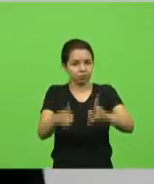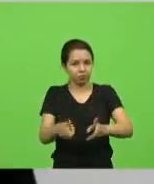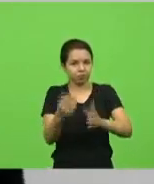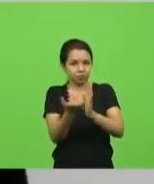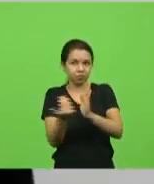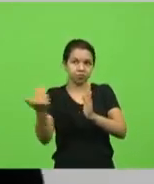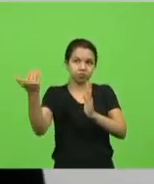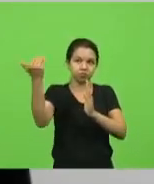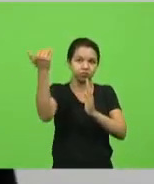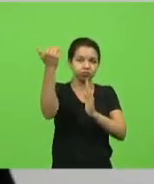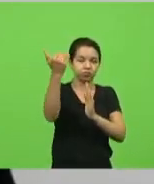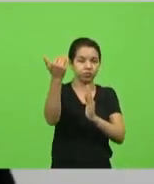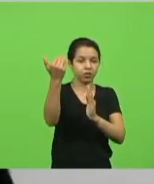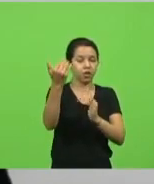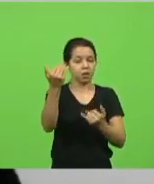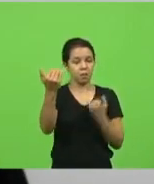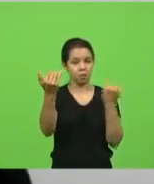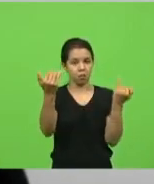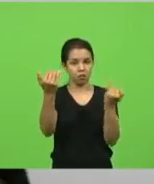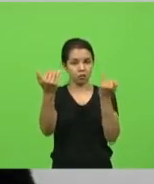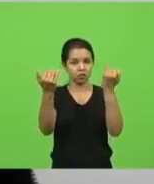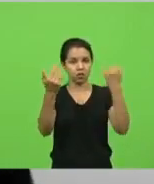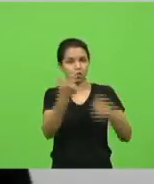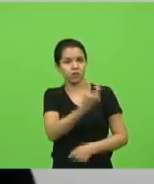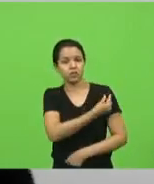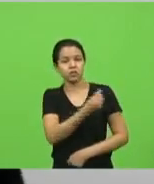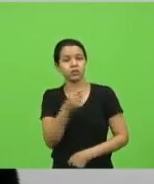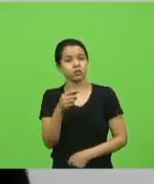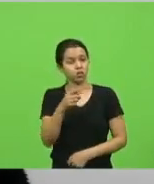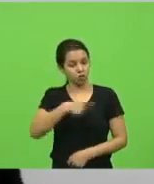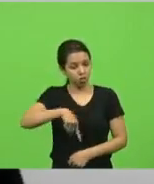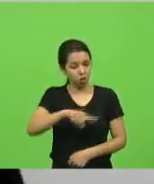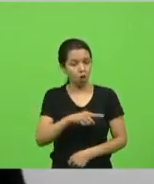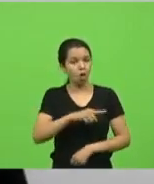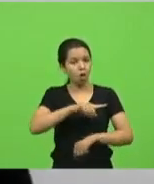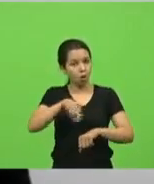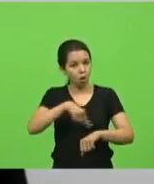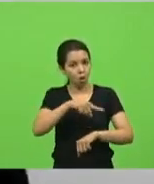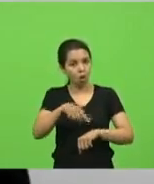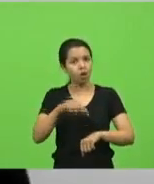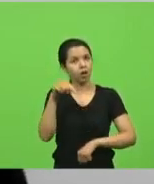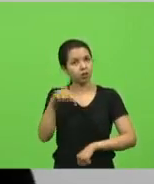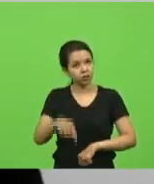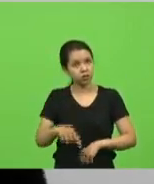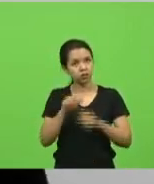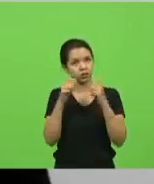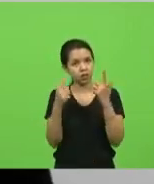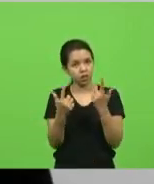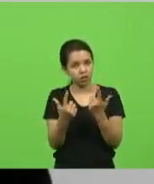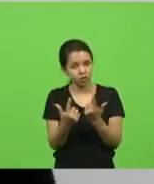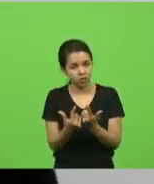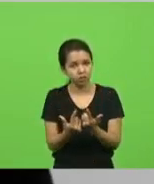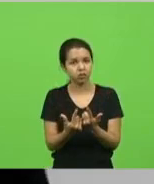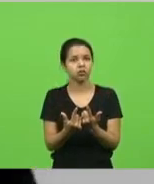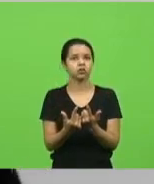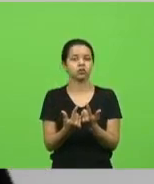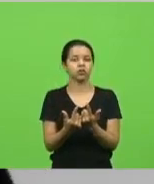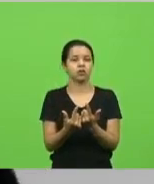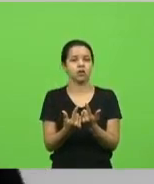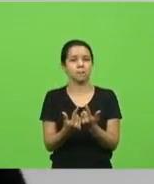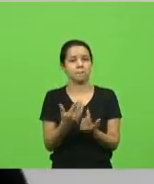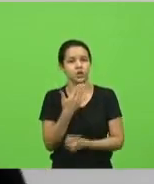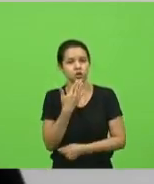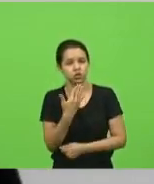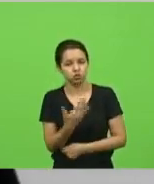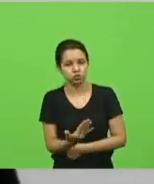importância das vacinas. Tanto isso é que nós estamos há horas aqui, inclusive nessa casa e o Brasil inteiro, clamando